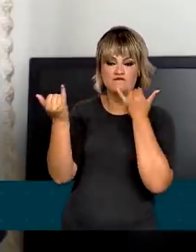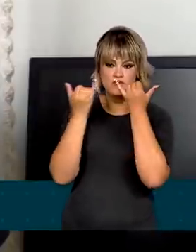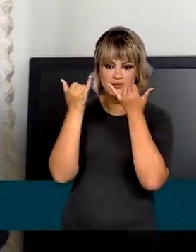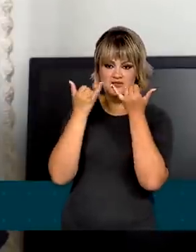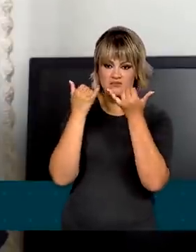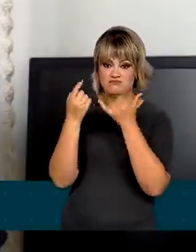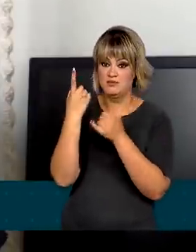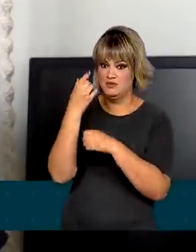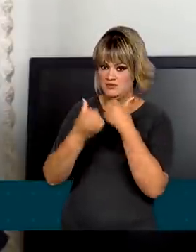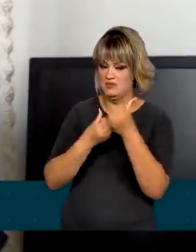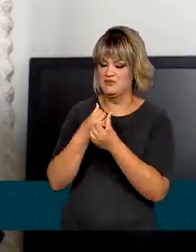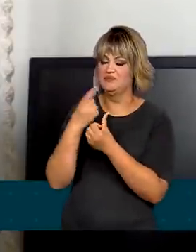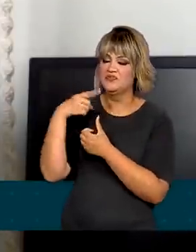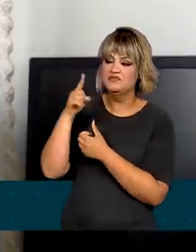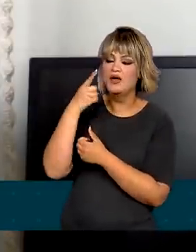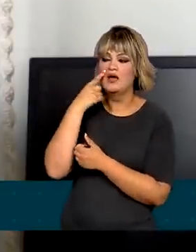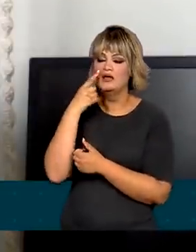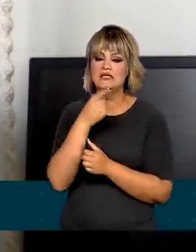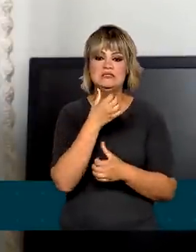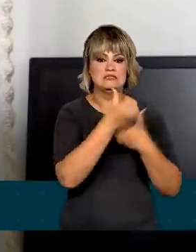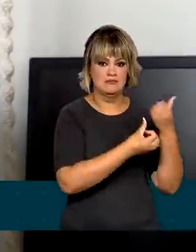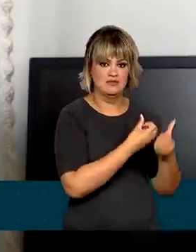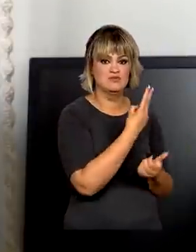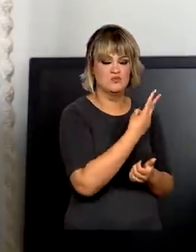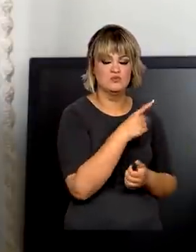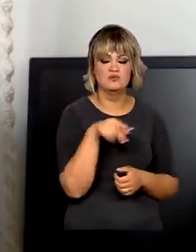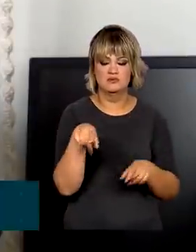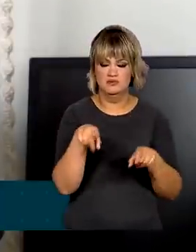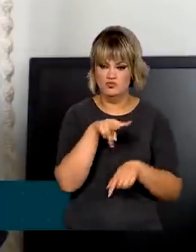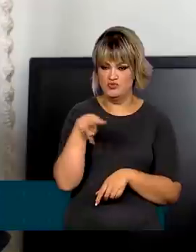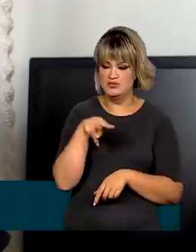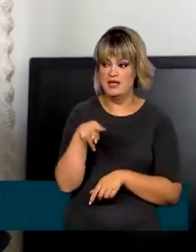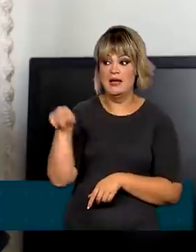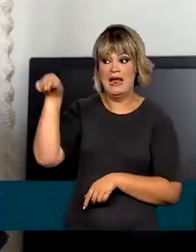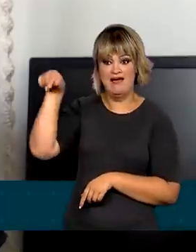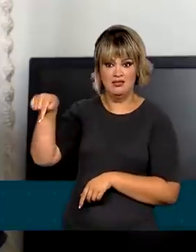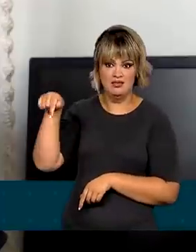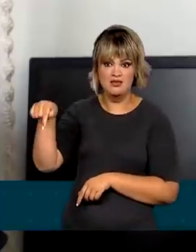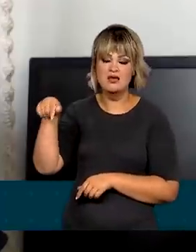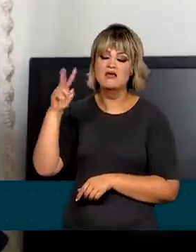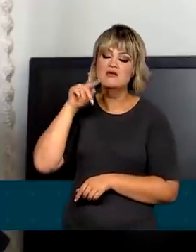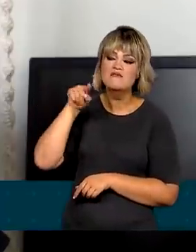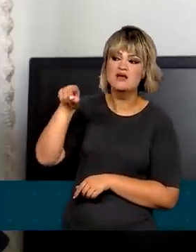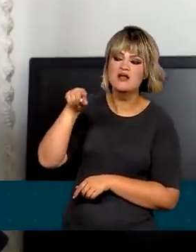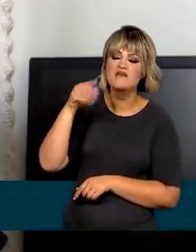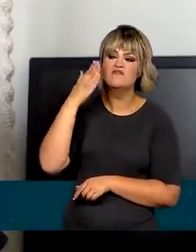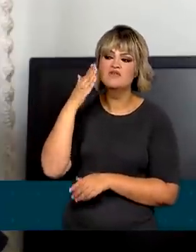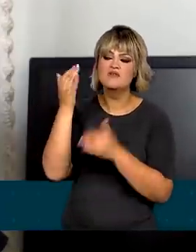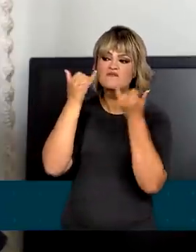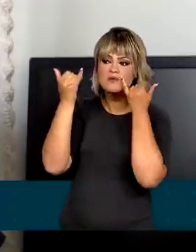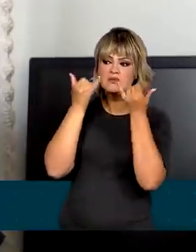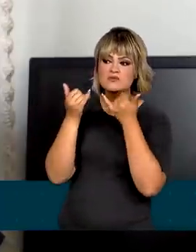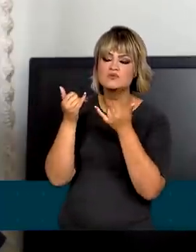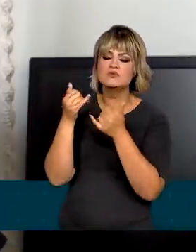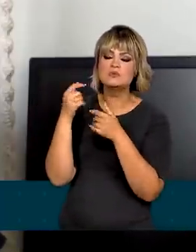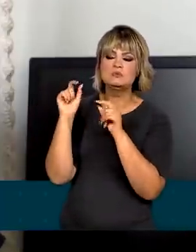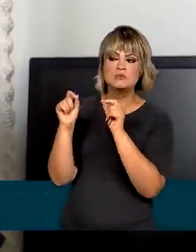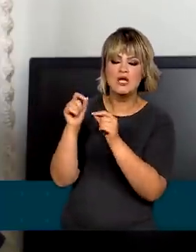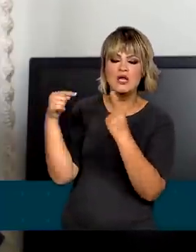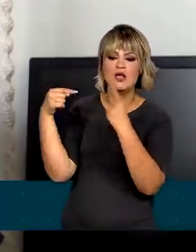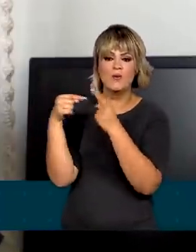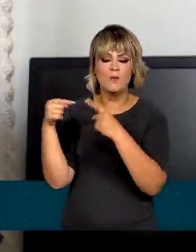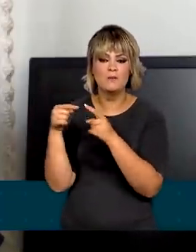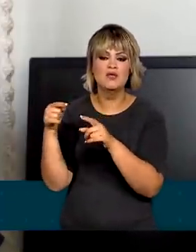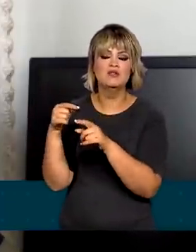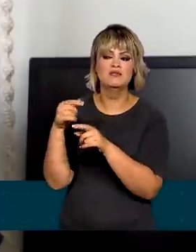no primeiro semestre e no segundo semestre de cada ano. No primeiro semestre, sempre serão coletadas informações que permitam